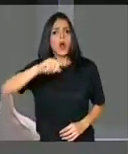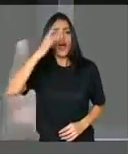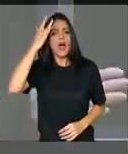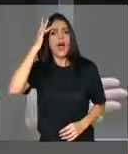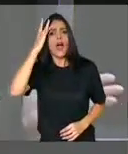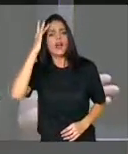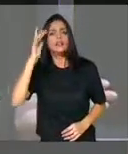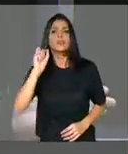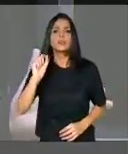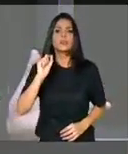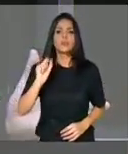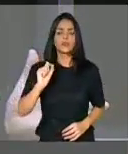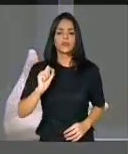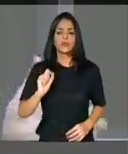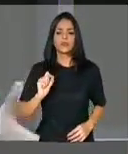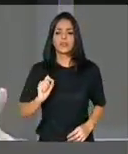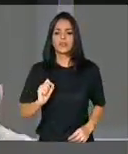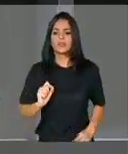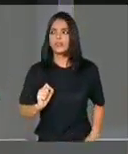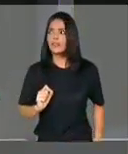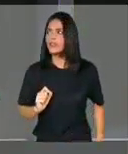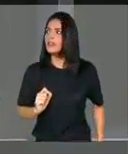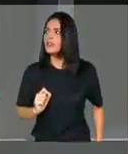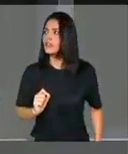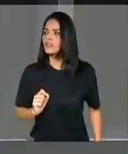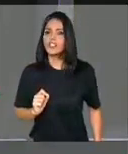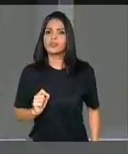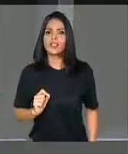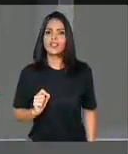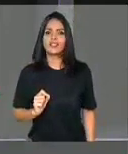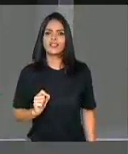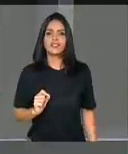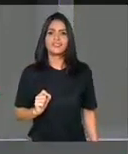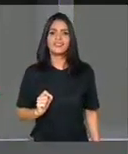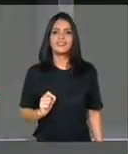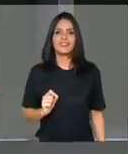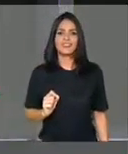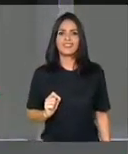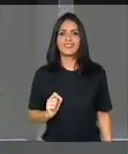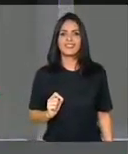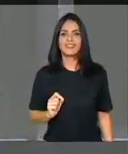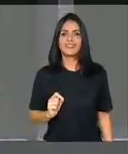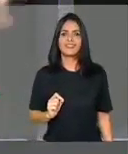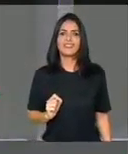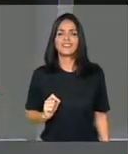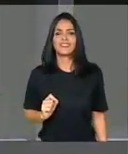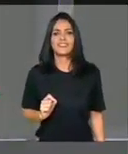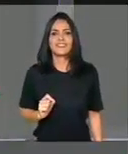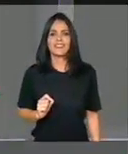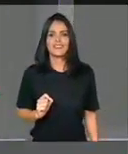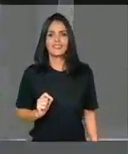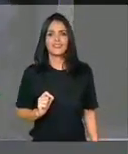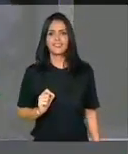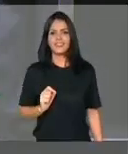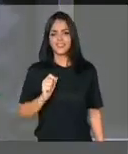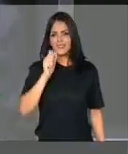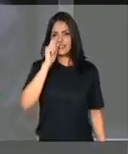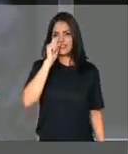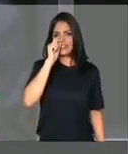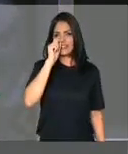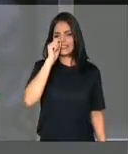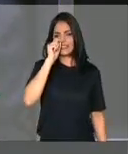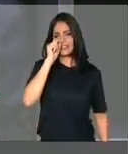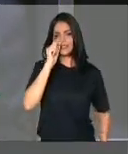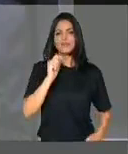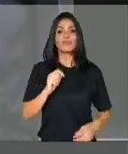país, que não tem cartel para definir preço de combustível nos postos. Tem cartel na cidade de qualquer um dos senhores